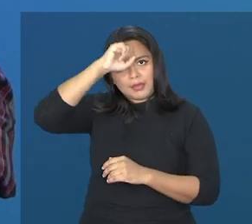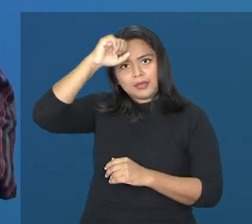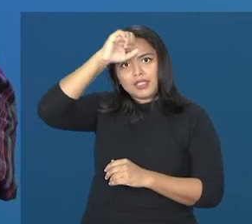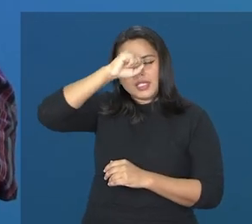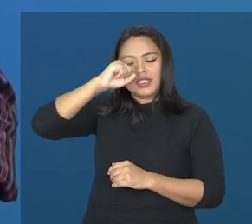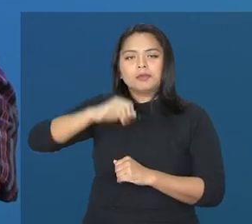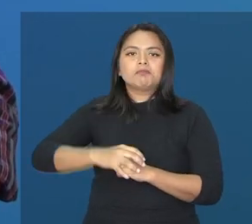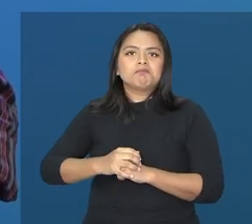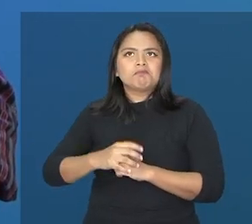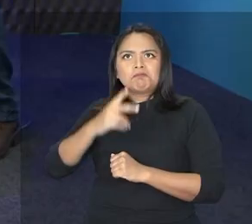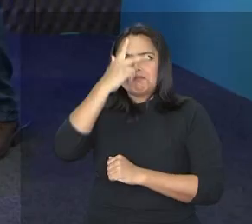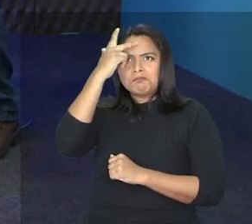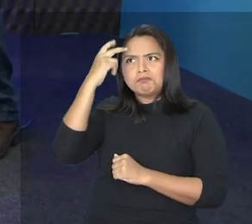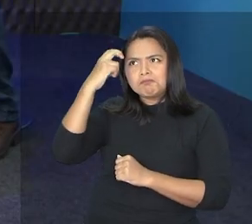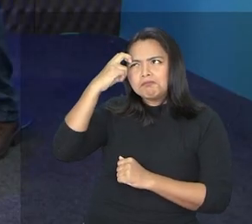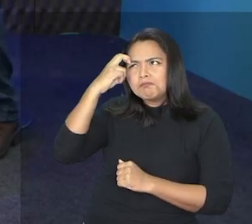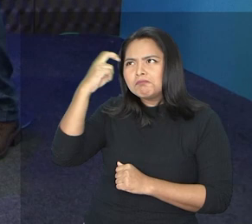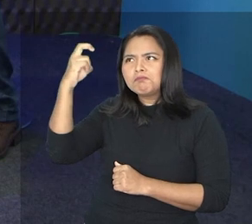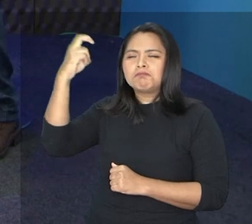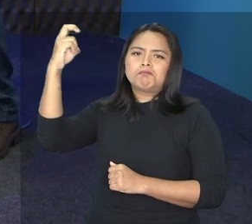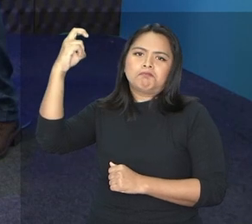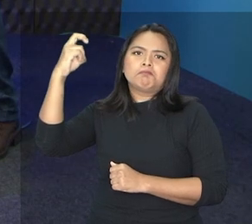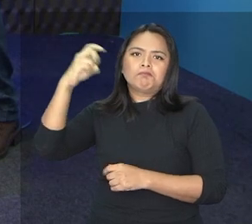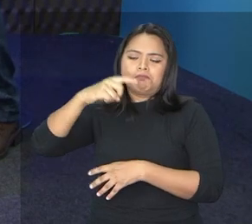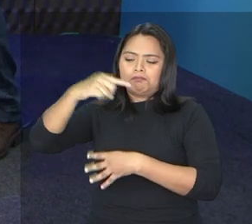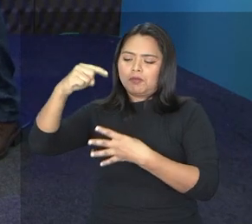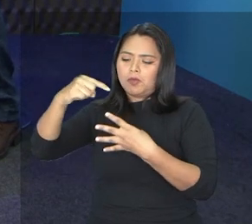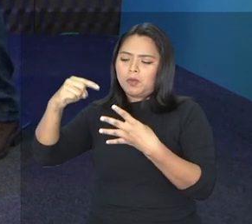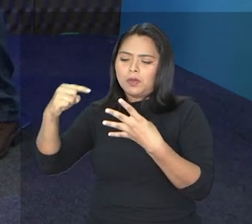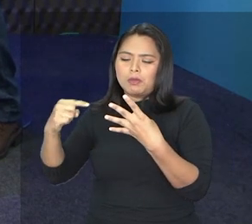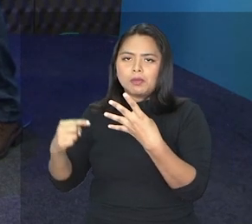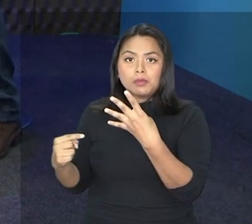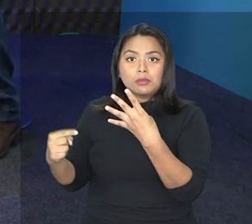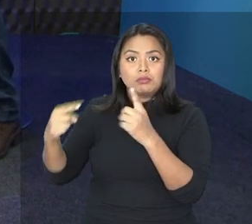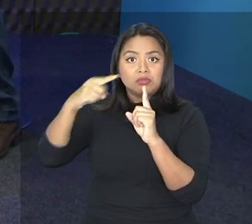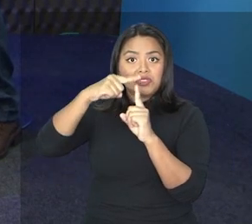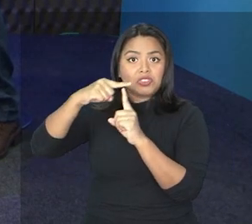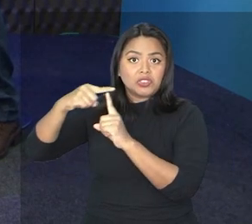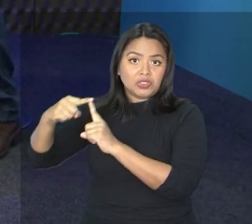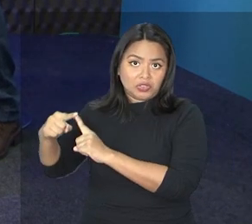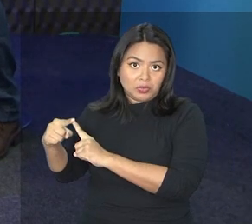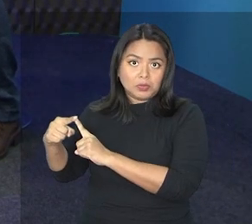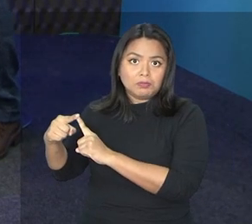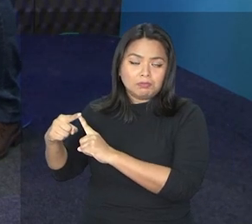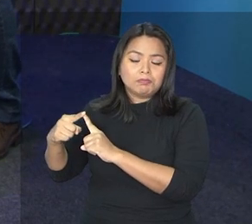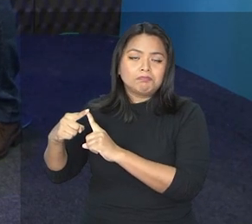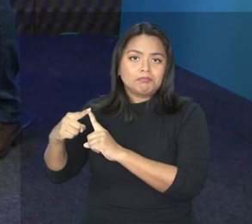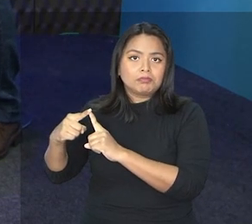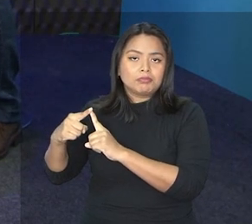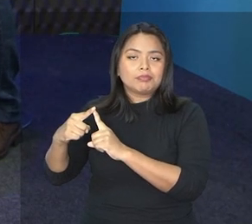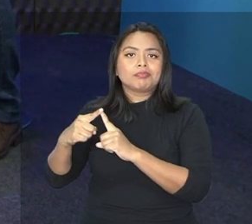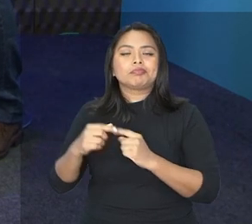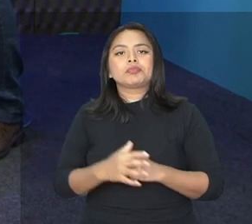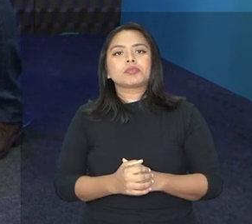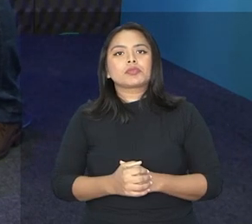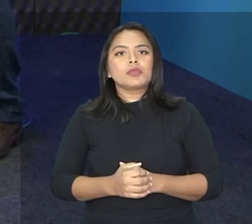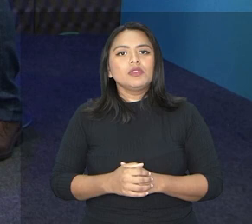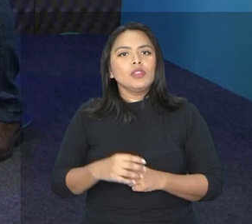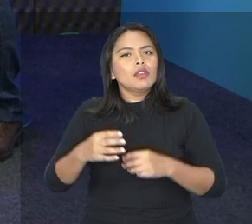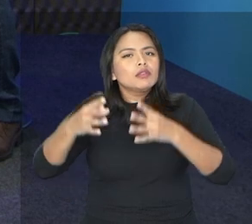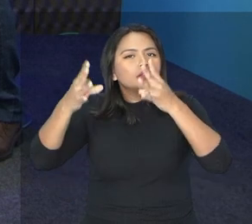o conceito de gênio. E aí é importante a gente frisar cada um deles, porque, assim, a gente